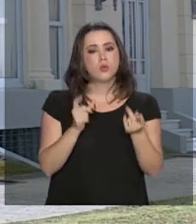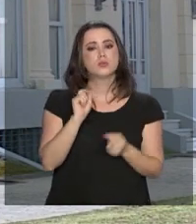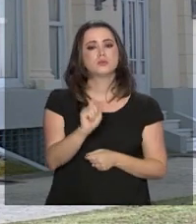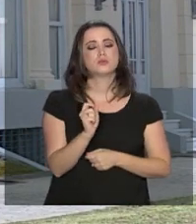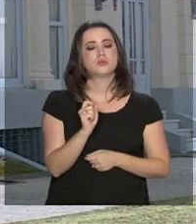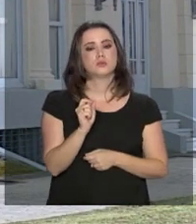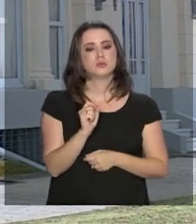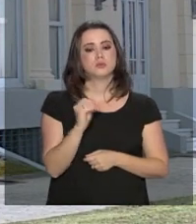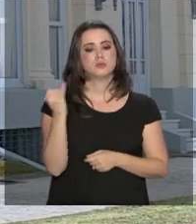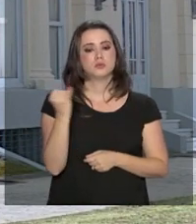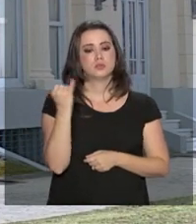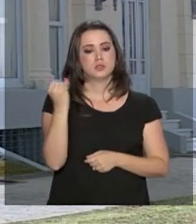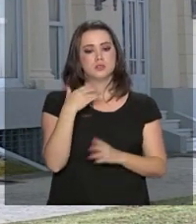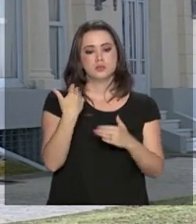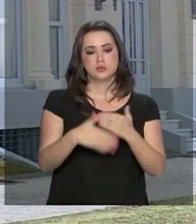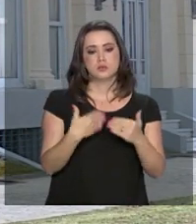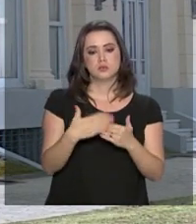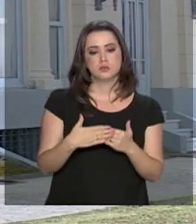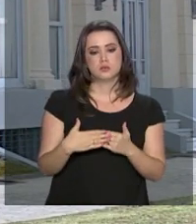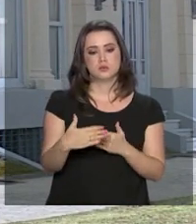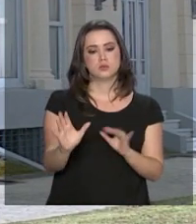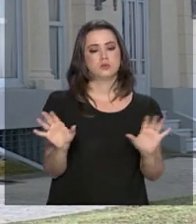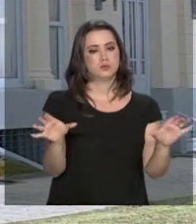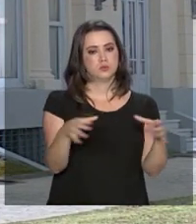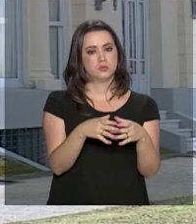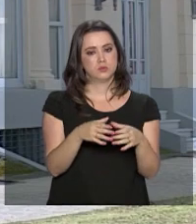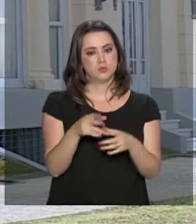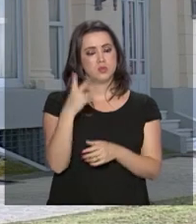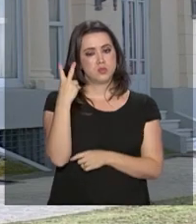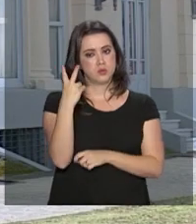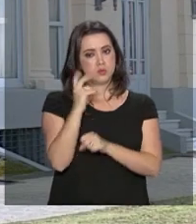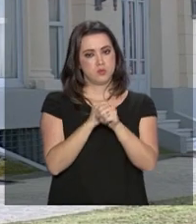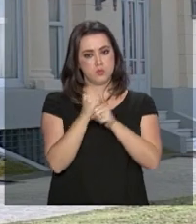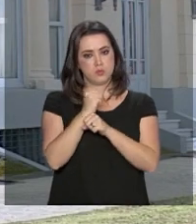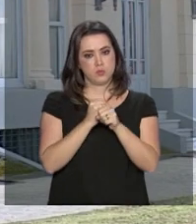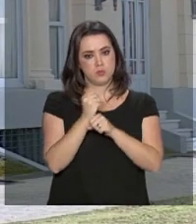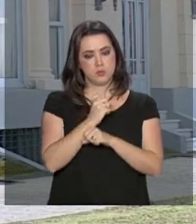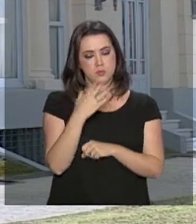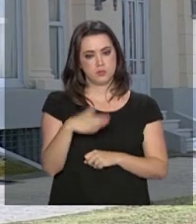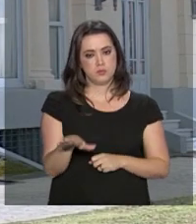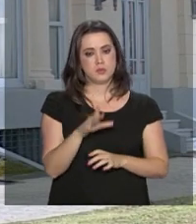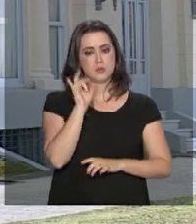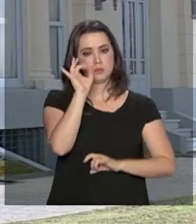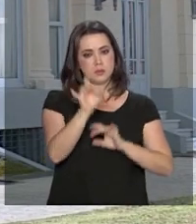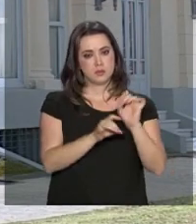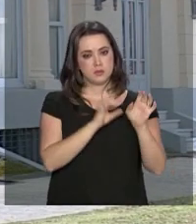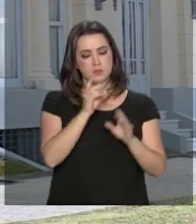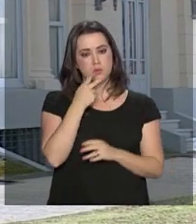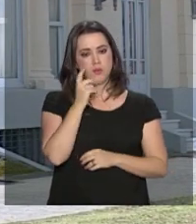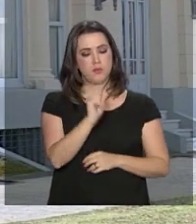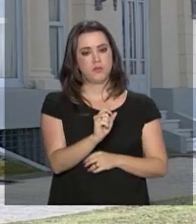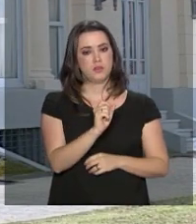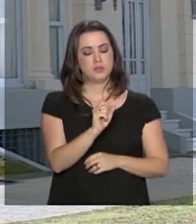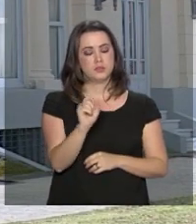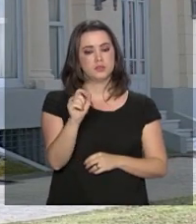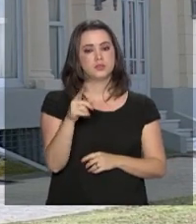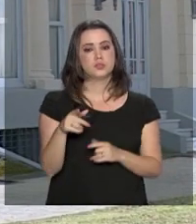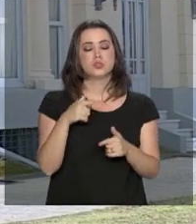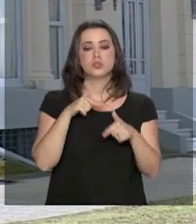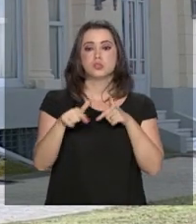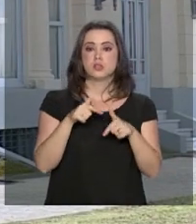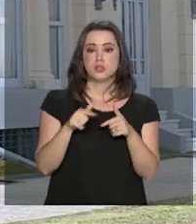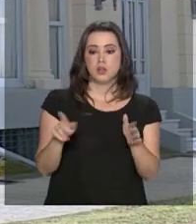Michel Temer destacou os avanços do bloco nos últimos dois anos e meio, especialmente no que ele chamou de vocação